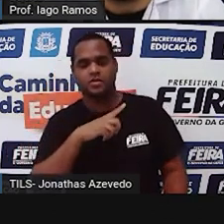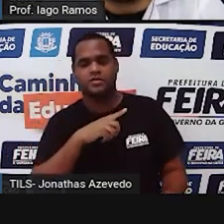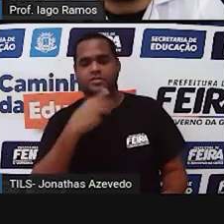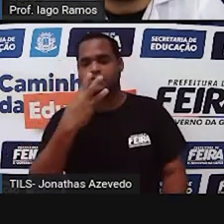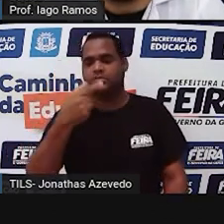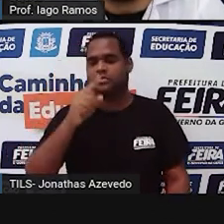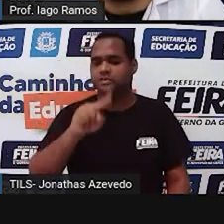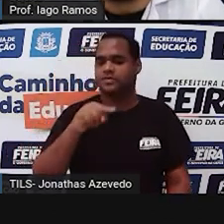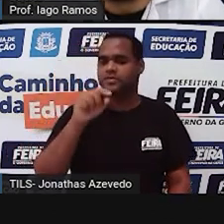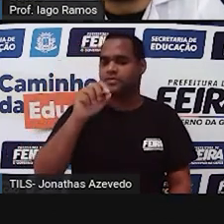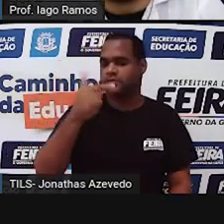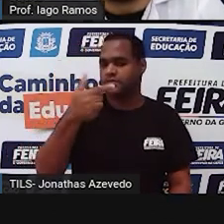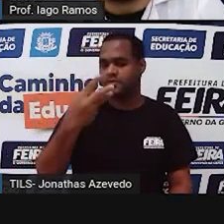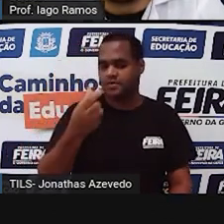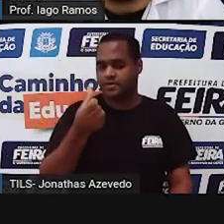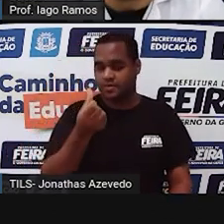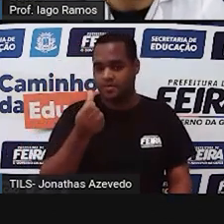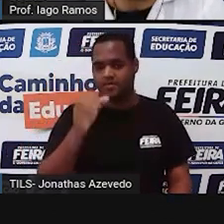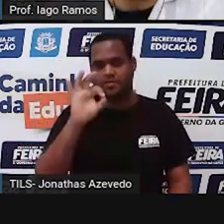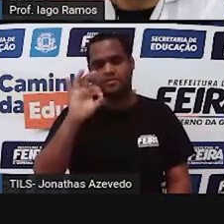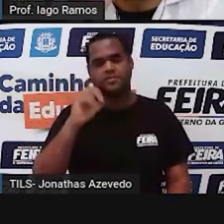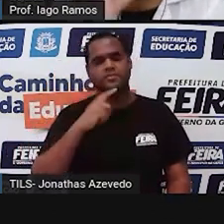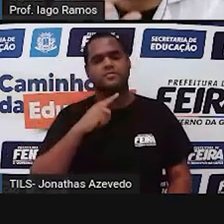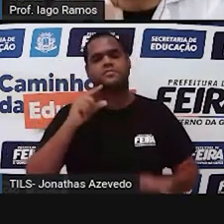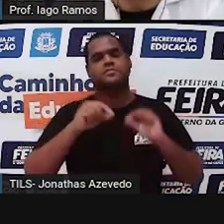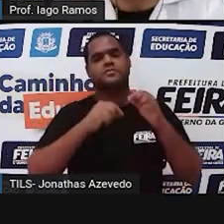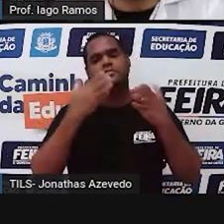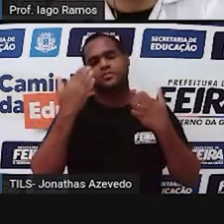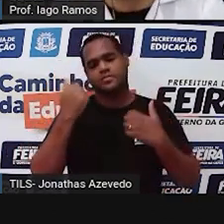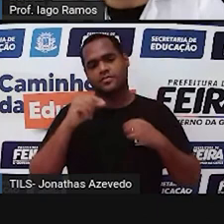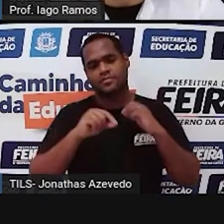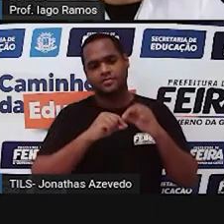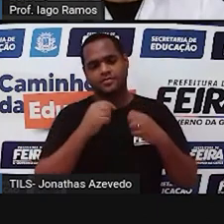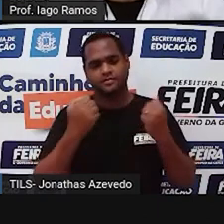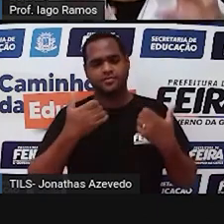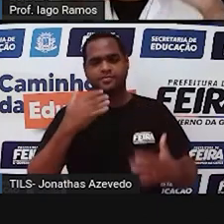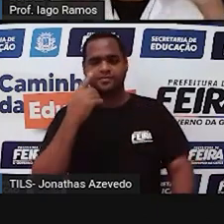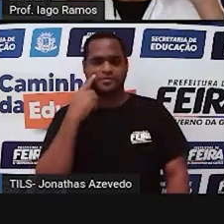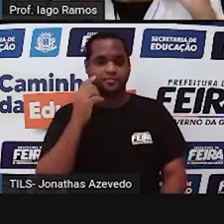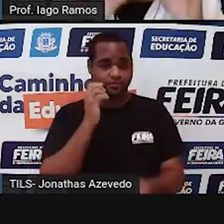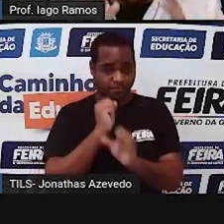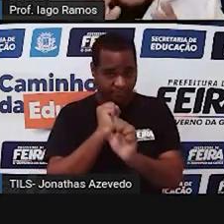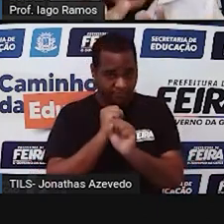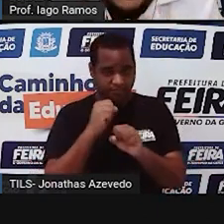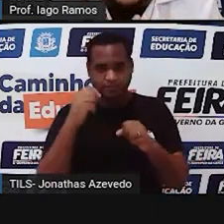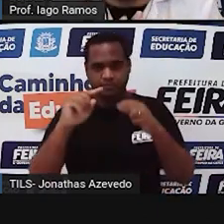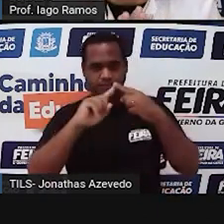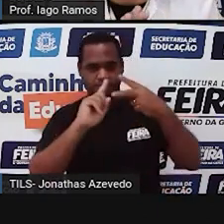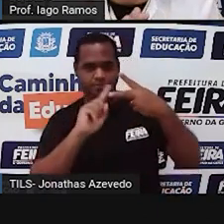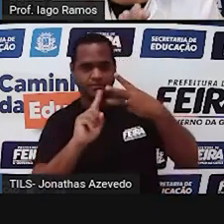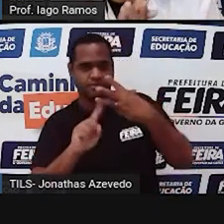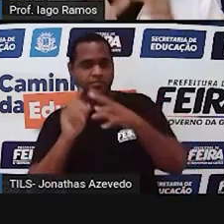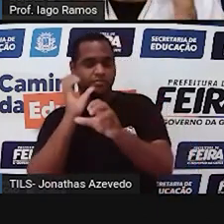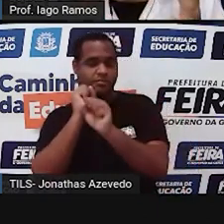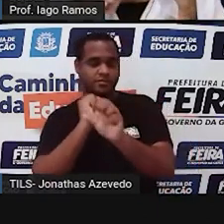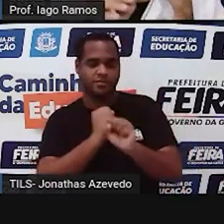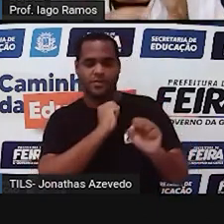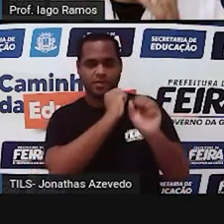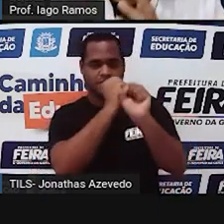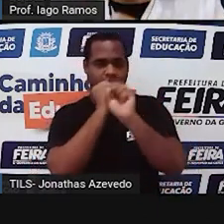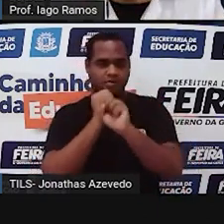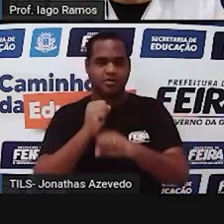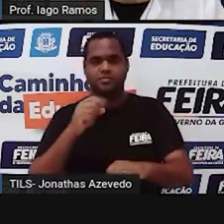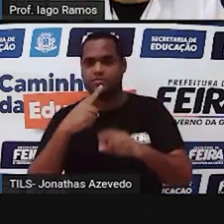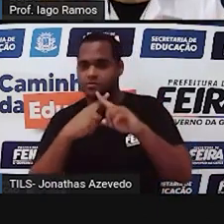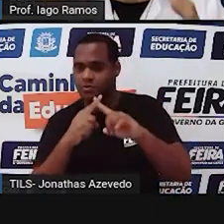37,26 graus. E o a gente sabe? A gente sabe o seguinte, se a gente somar os três, o ângulo